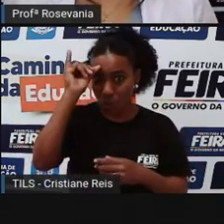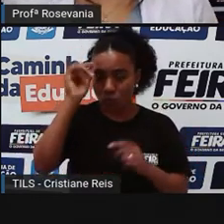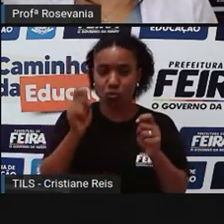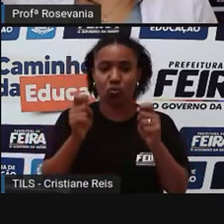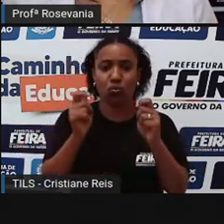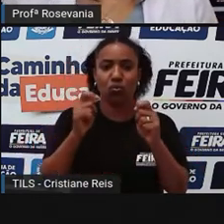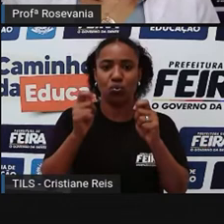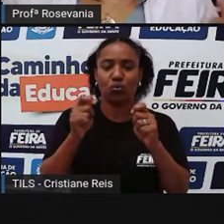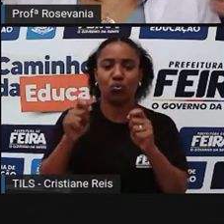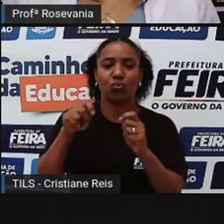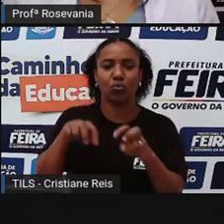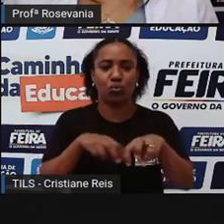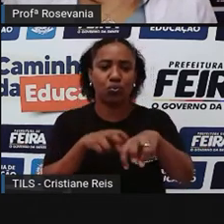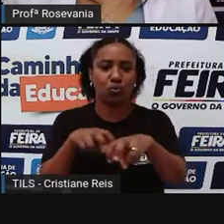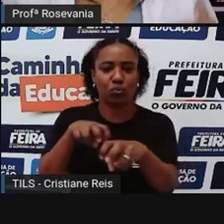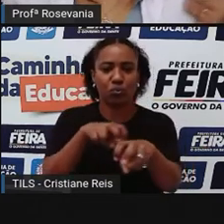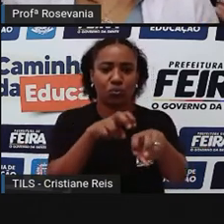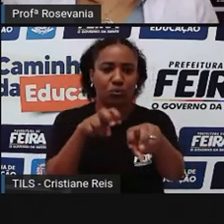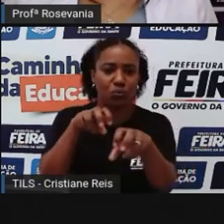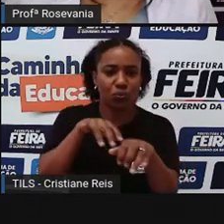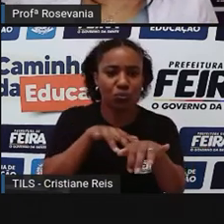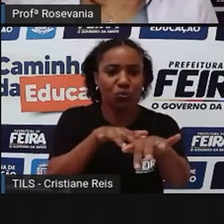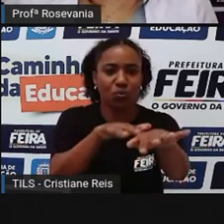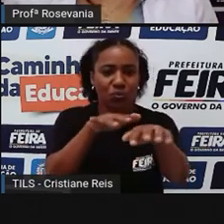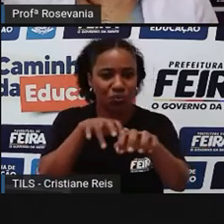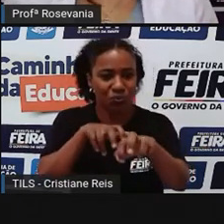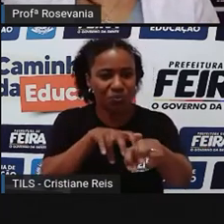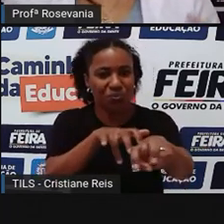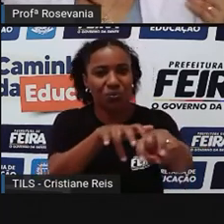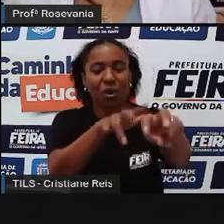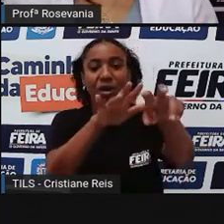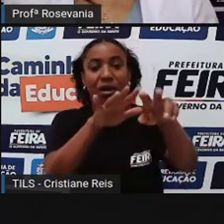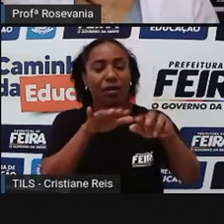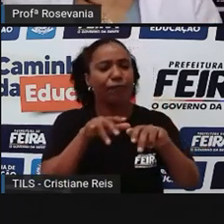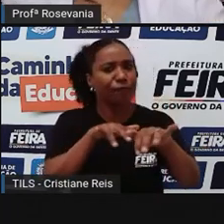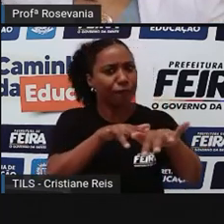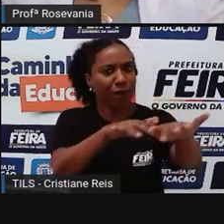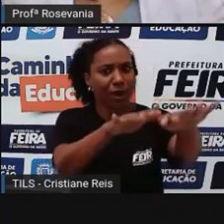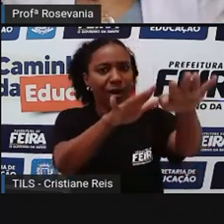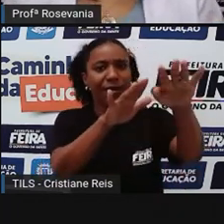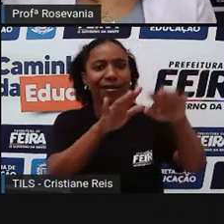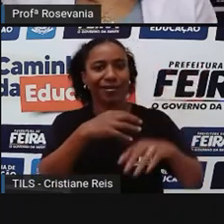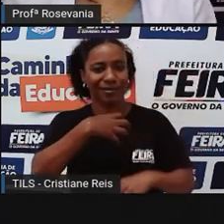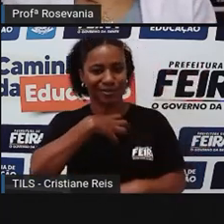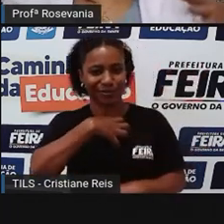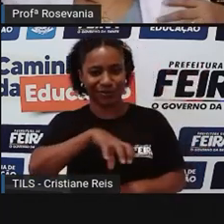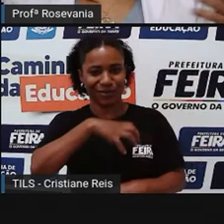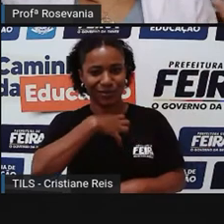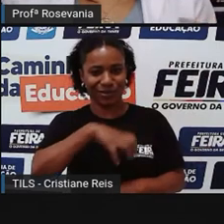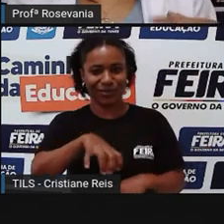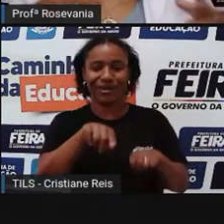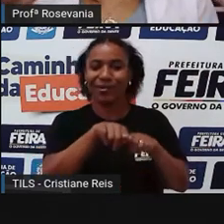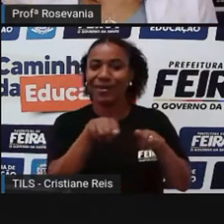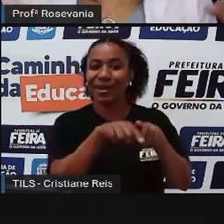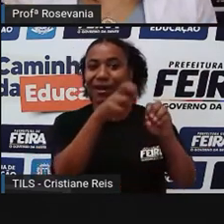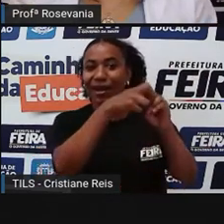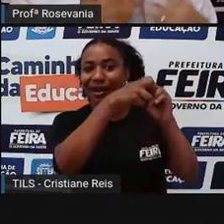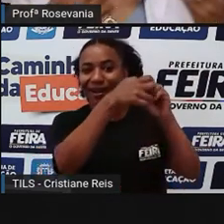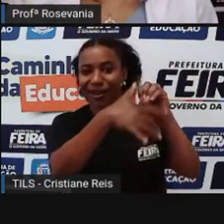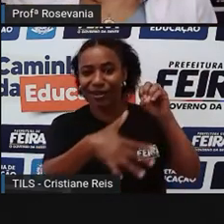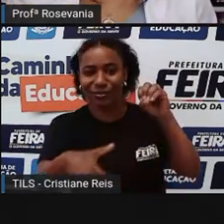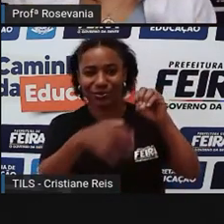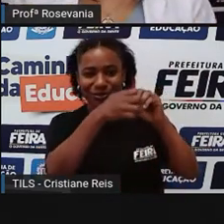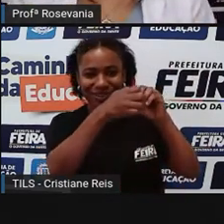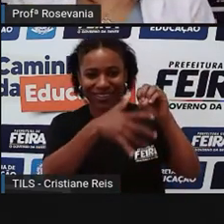terras deles e que ia para Salvador, que ia para Cachoeira, que não sei se vocês lembram, logo no início, né, essas terras aí